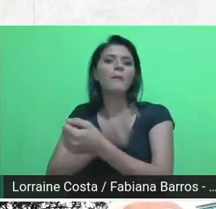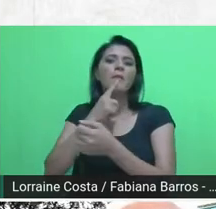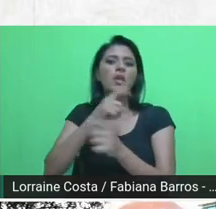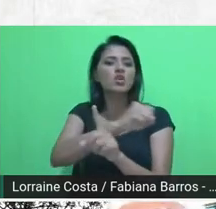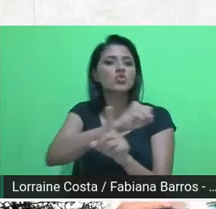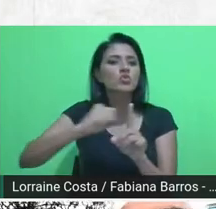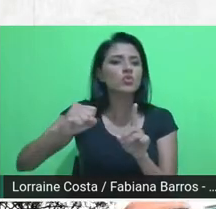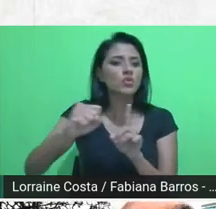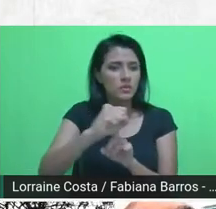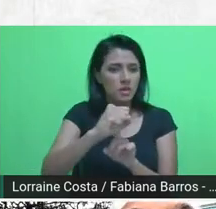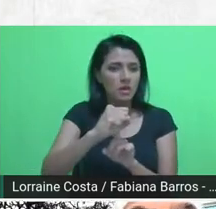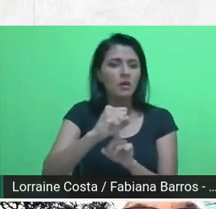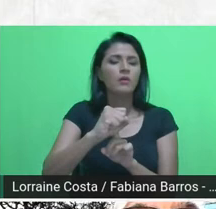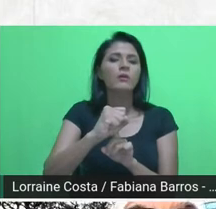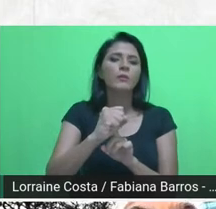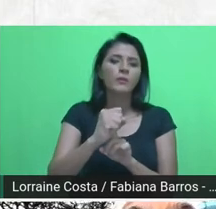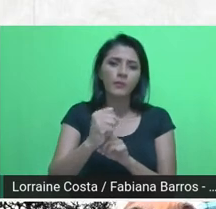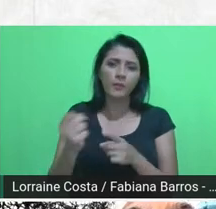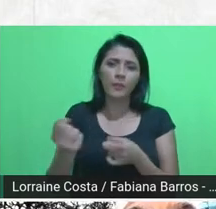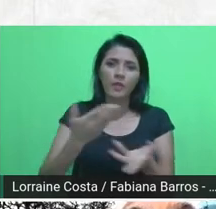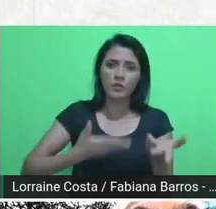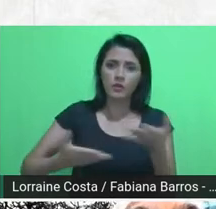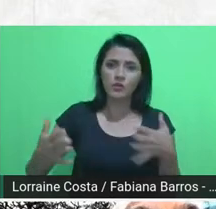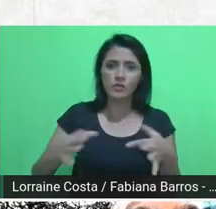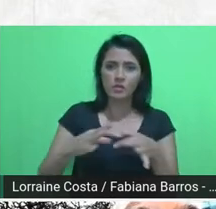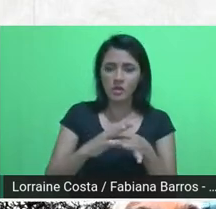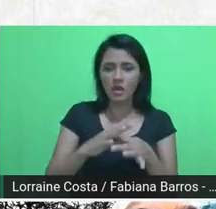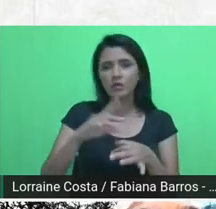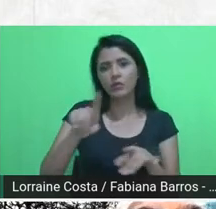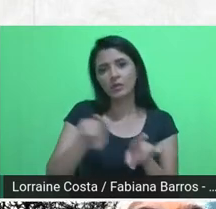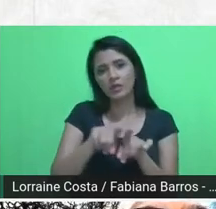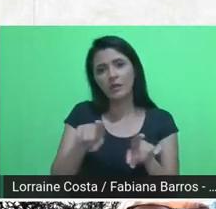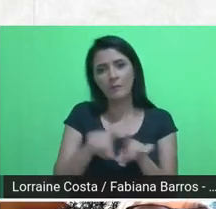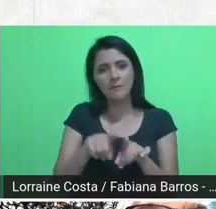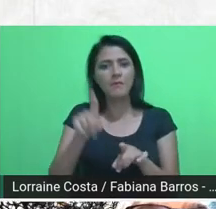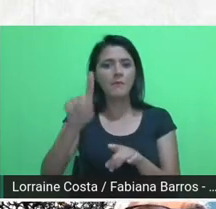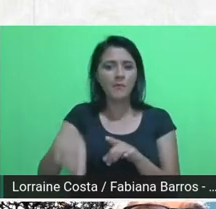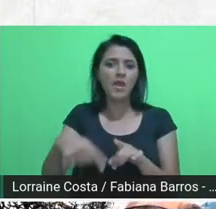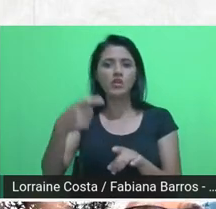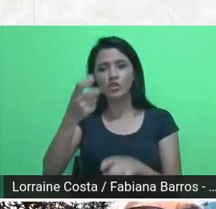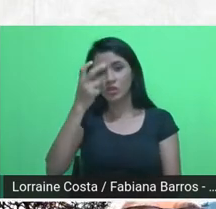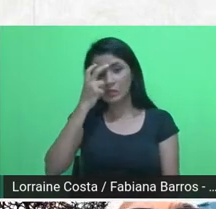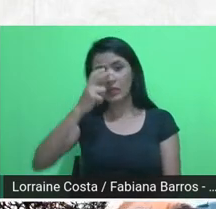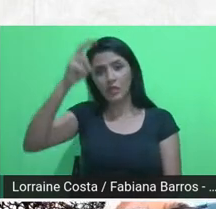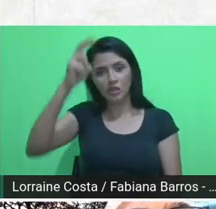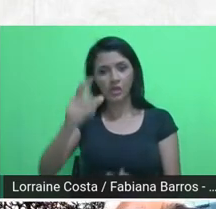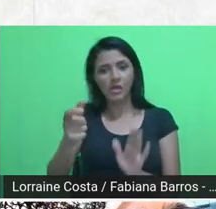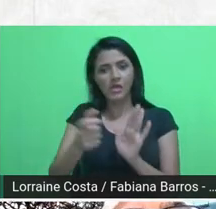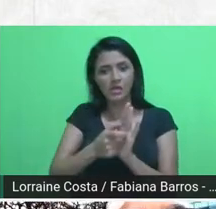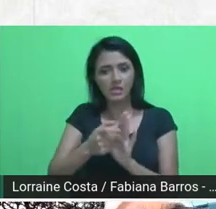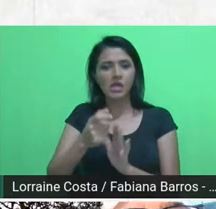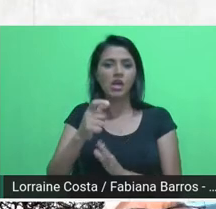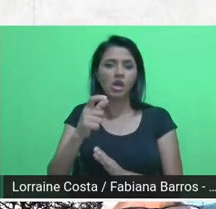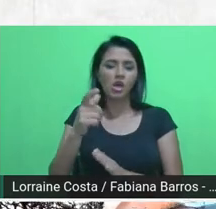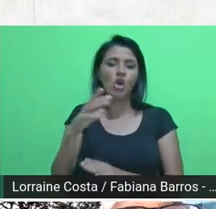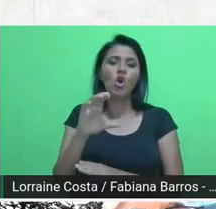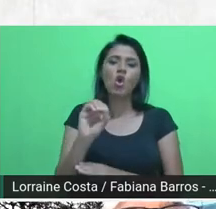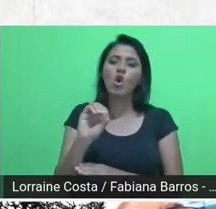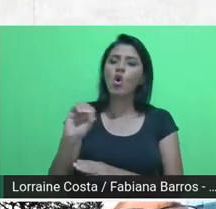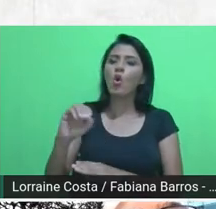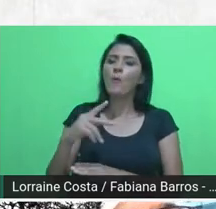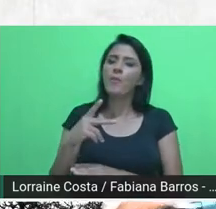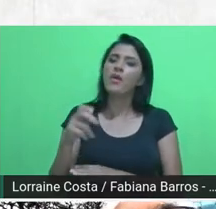E associado a ele, o dispositivo de inteligência cooperativa, onde a gente trabalha ali, trabalha essas